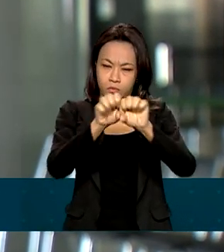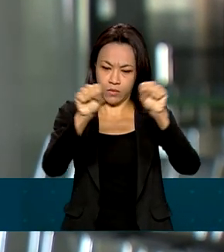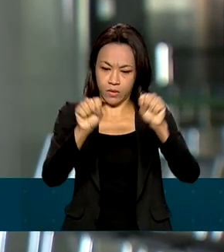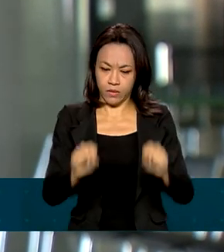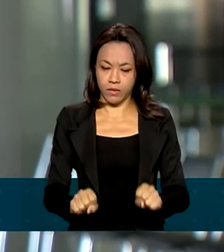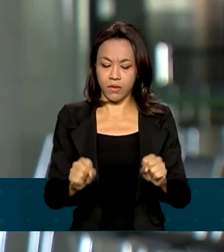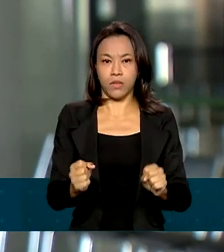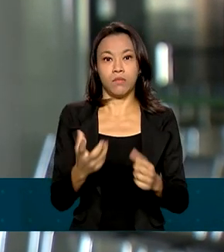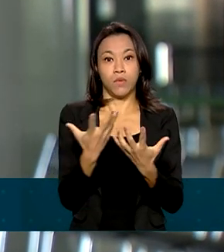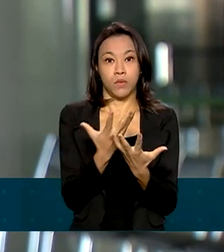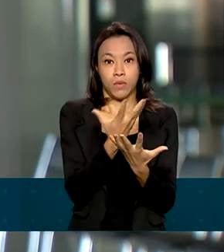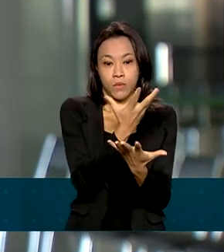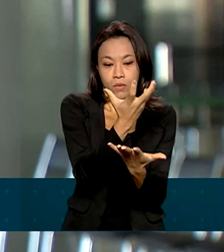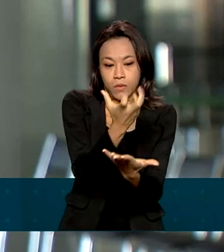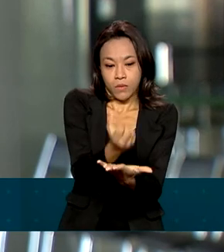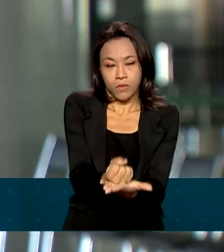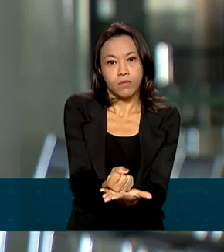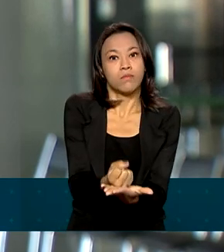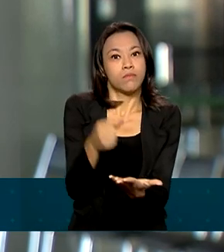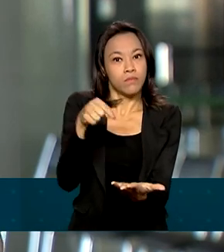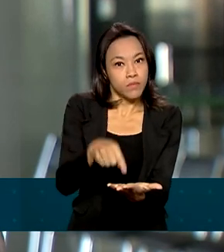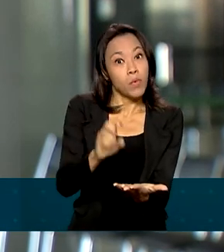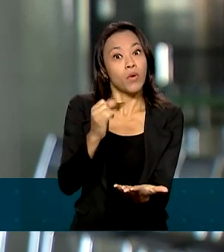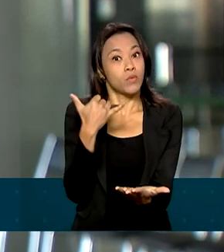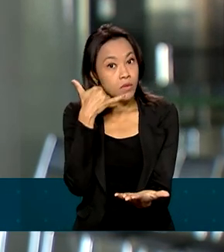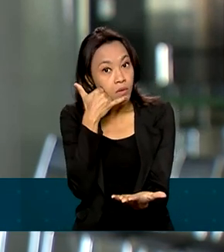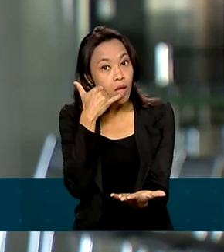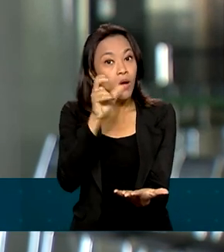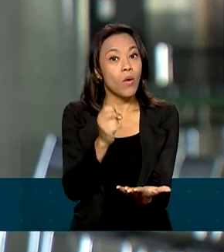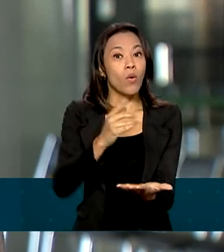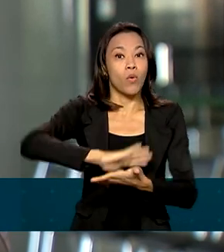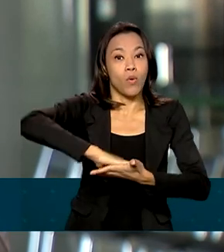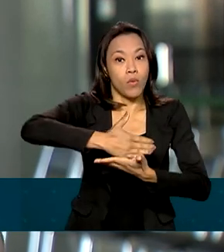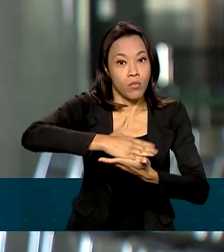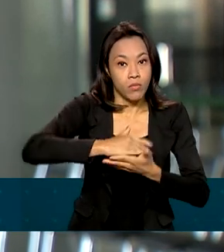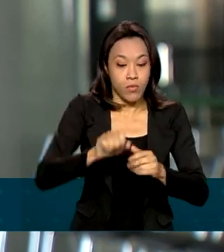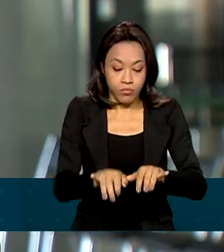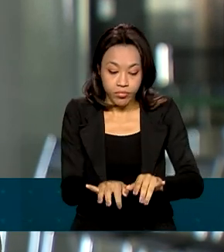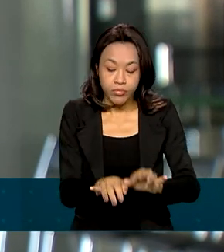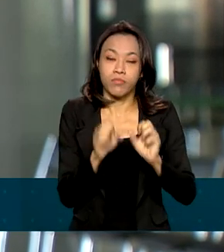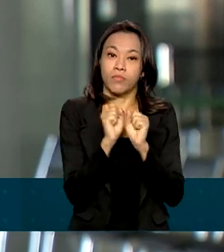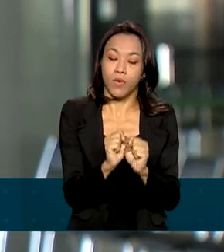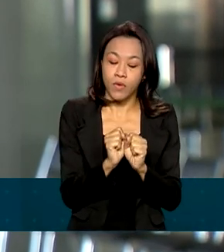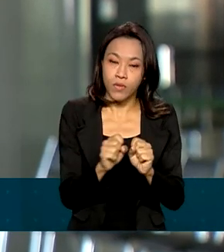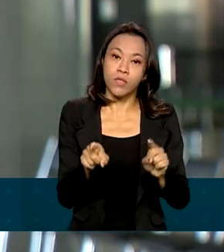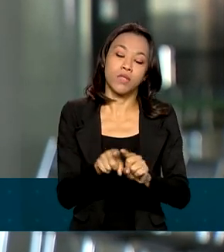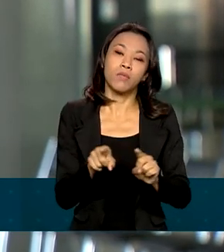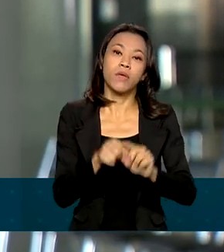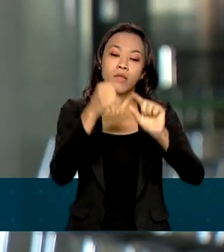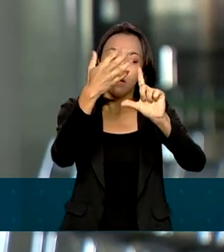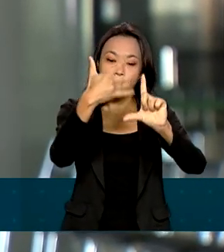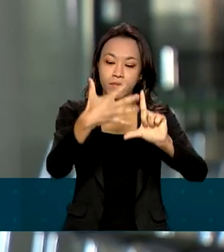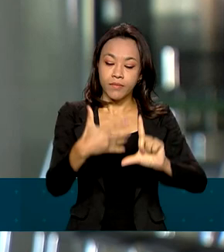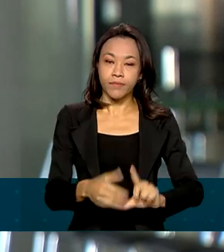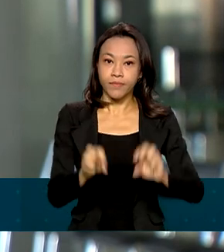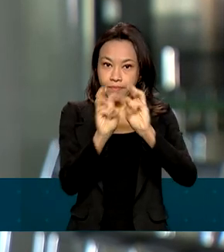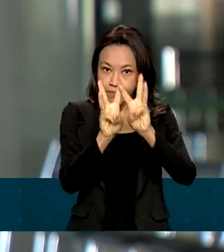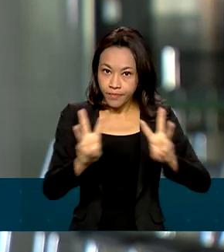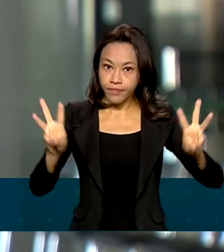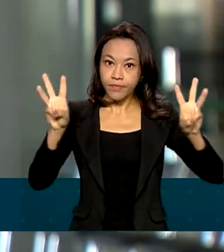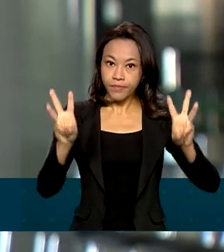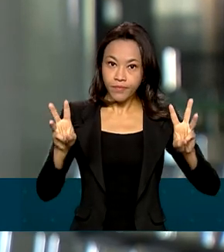Imposto de Renda de 2022, via celular ou também no computador ou diretamente no site da Receita pelo portal